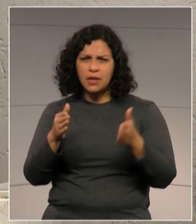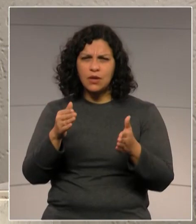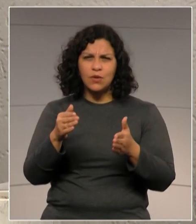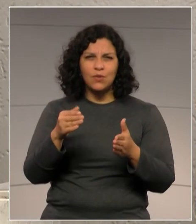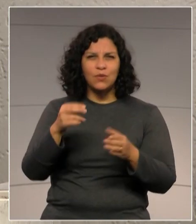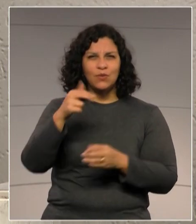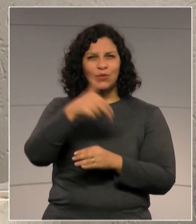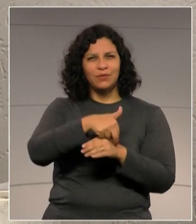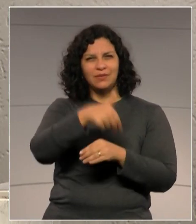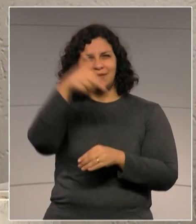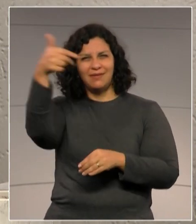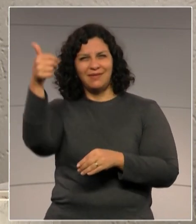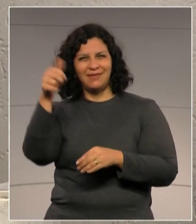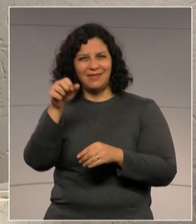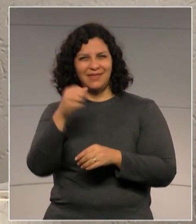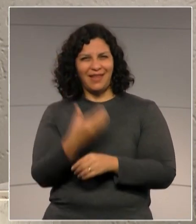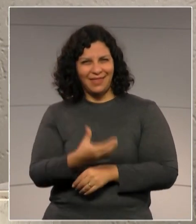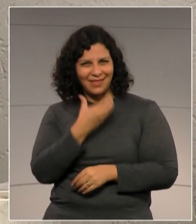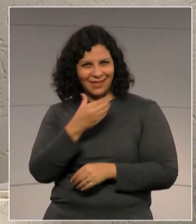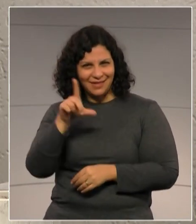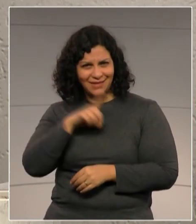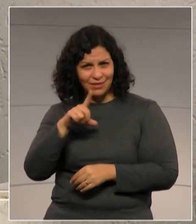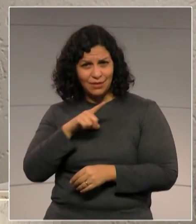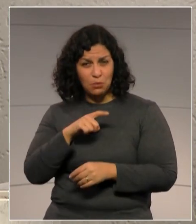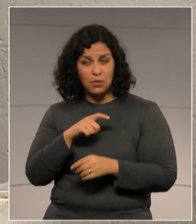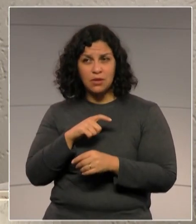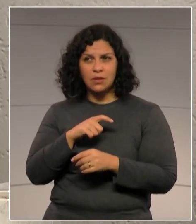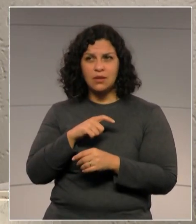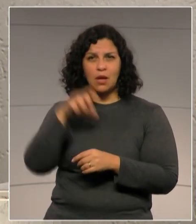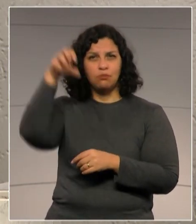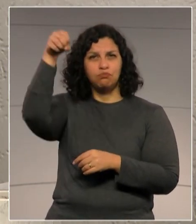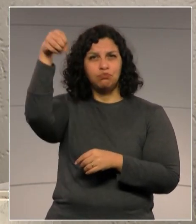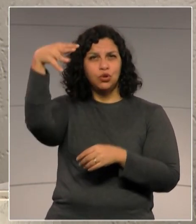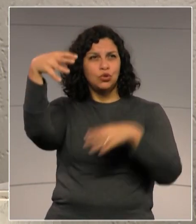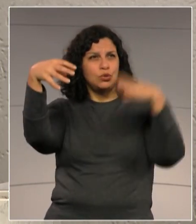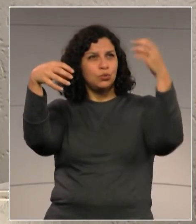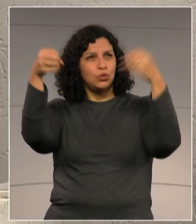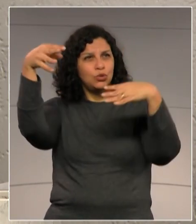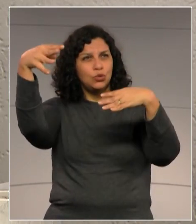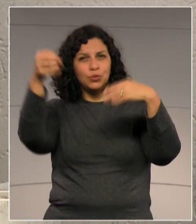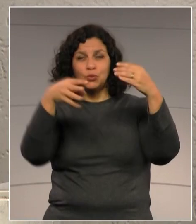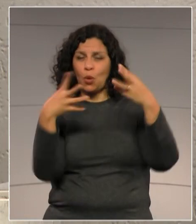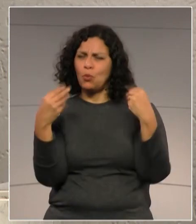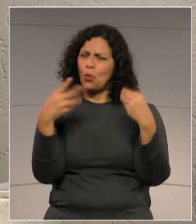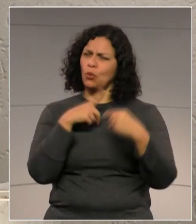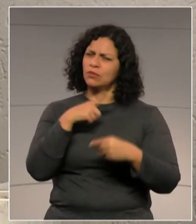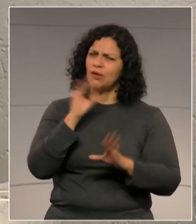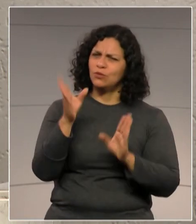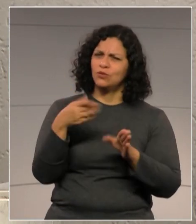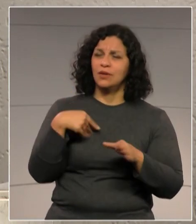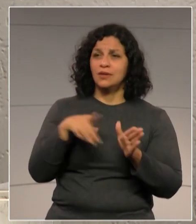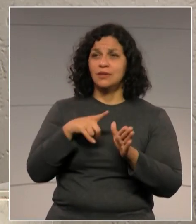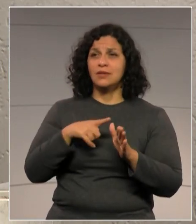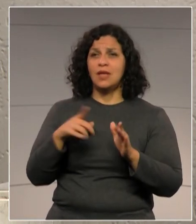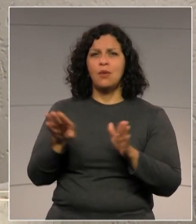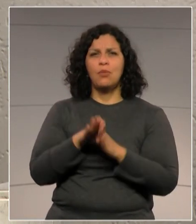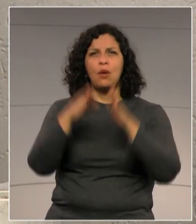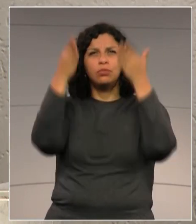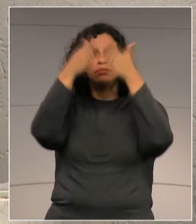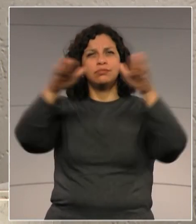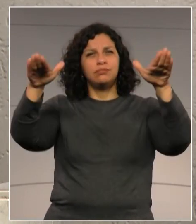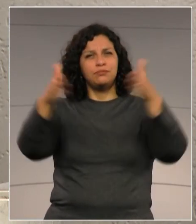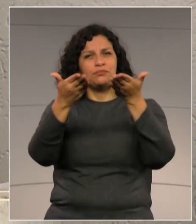bonita a cidade, pelo menos. Pelo menos luzes tem bastante, viu? Tem bastante. Colocaram até uma árvore lá